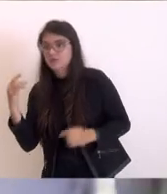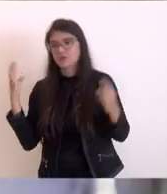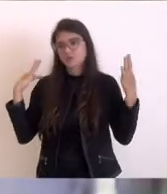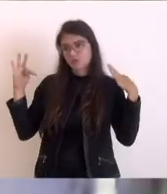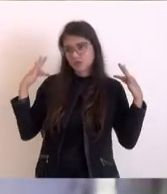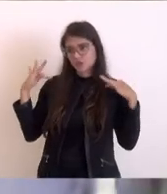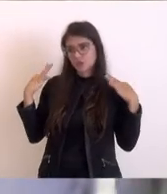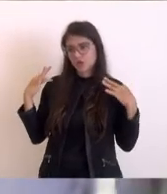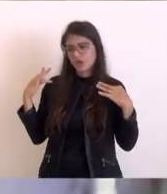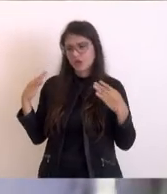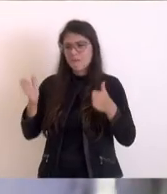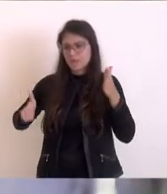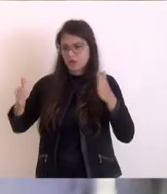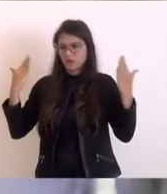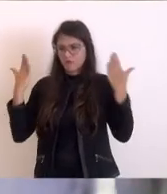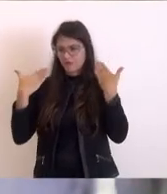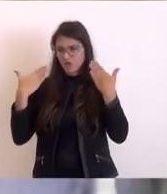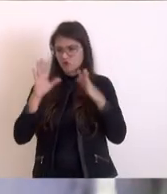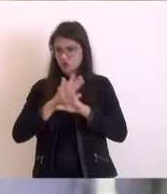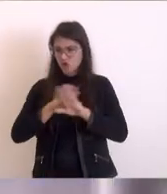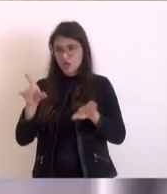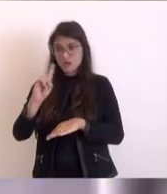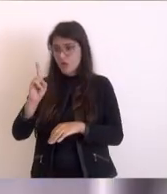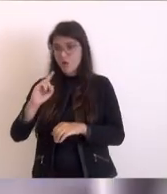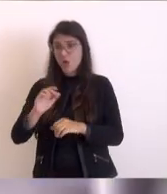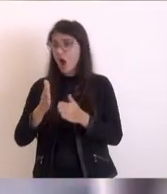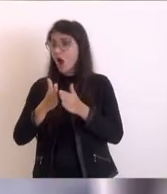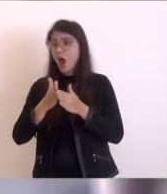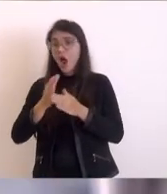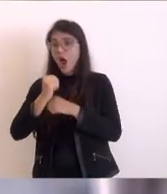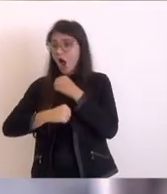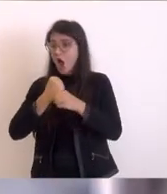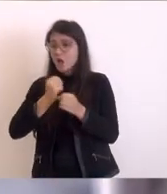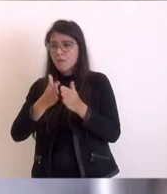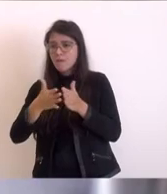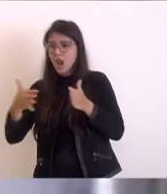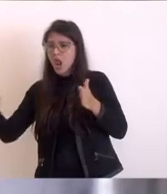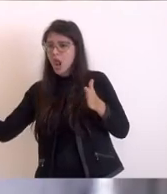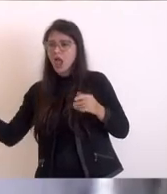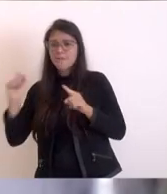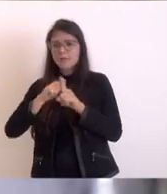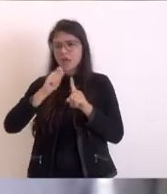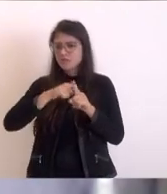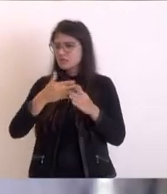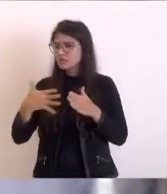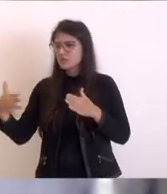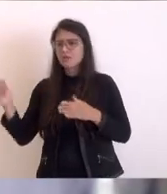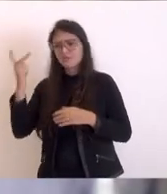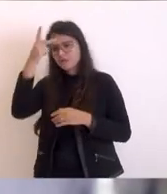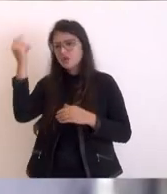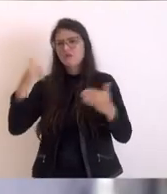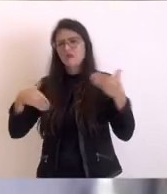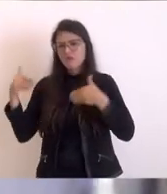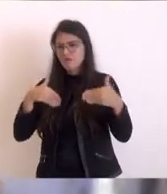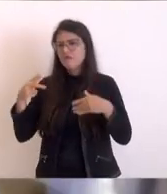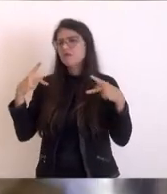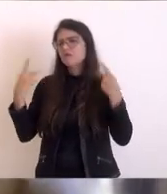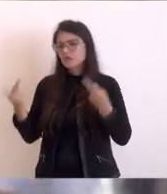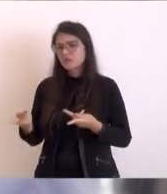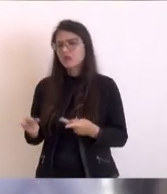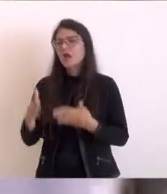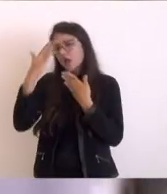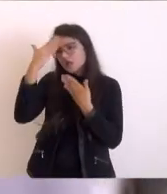do verão. Todo ano é muito procurada e tem muito retorno fiscal pro estado. Preciso, sim, agradecer o governador,